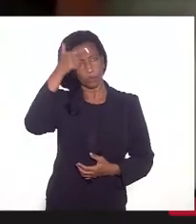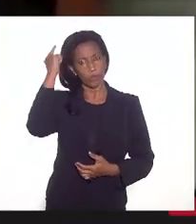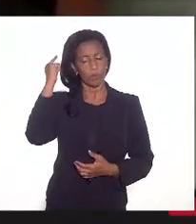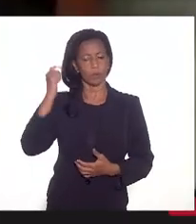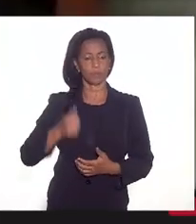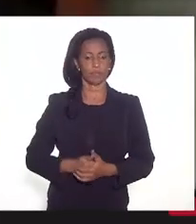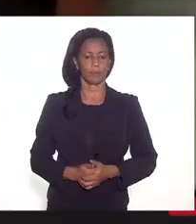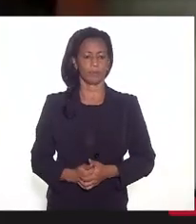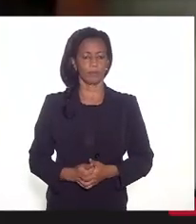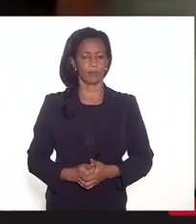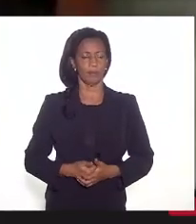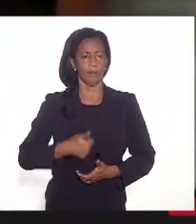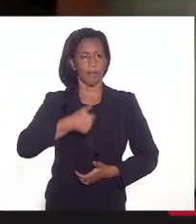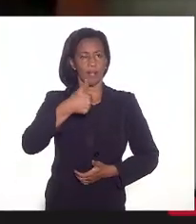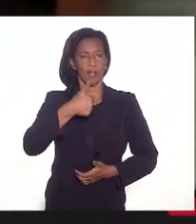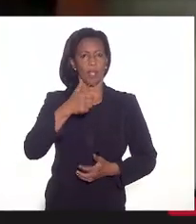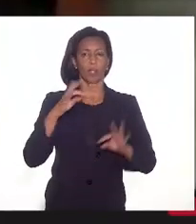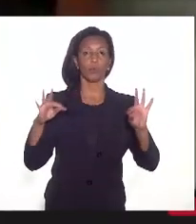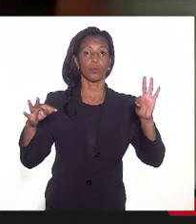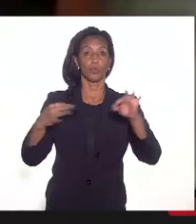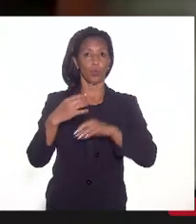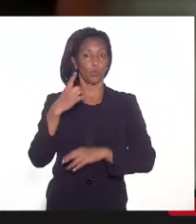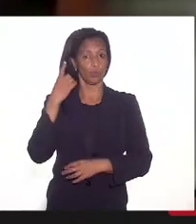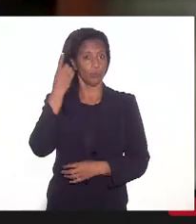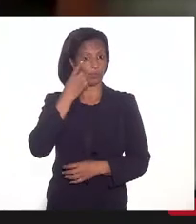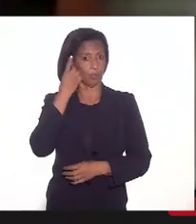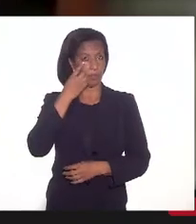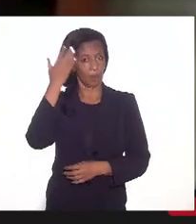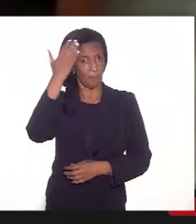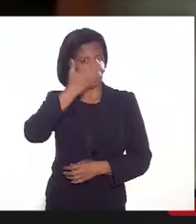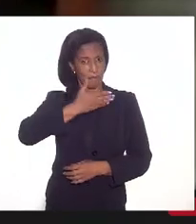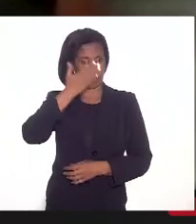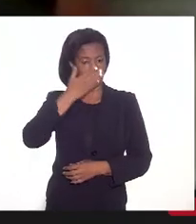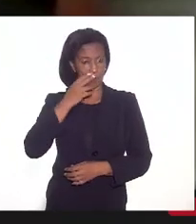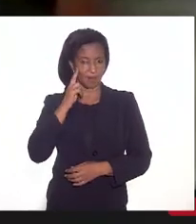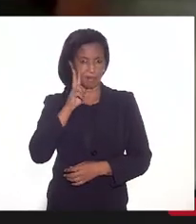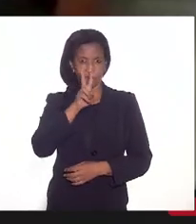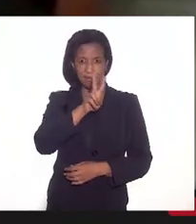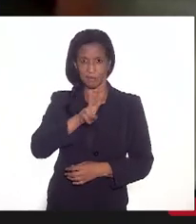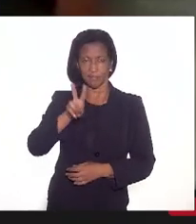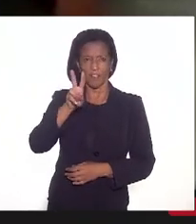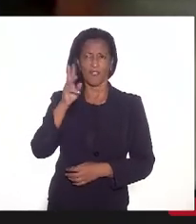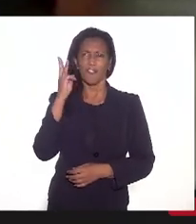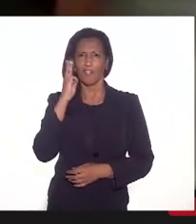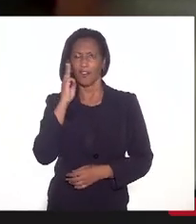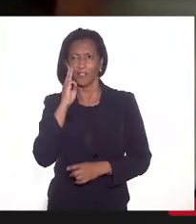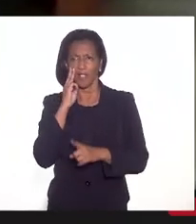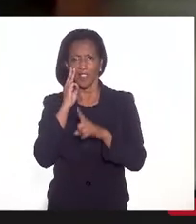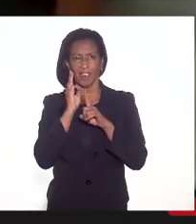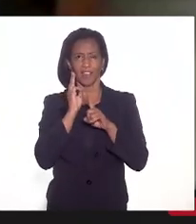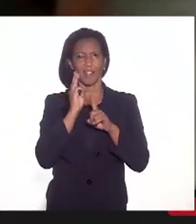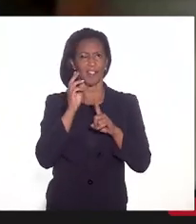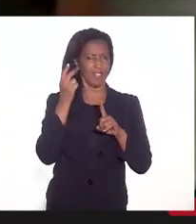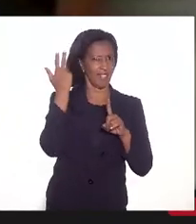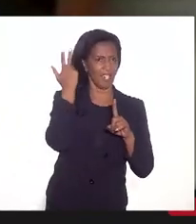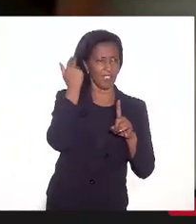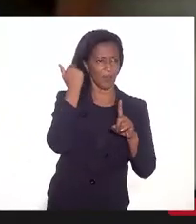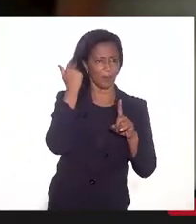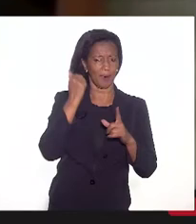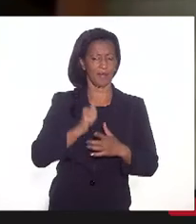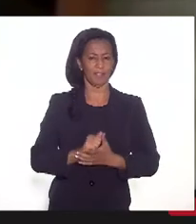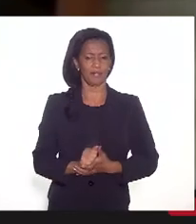Cumprimento todos os deputados presentes. Estou vendo aqui o deputado Valdeck, o deputado Eliomar.